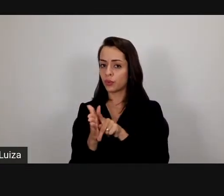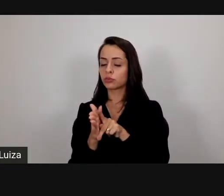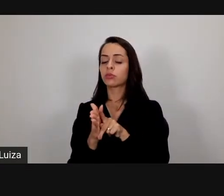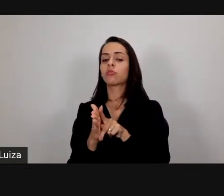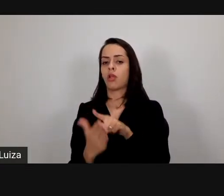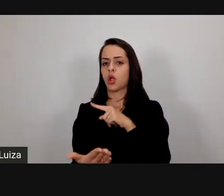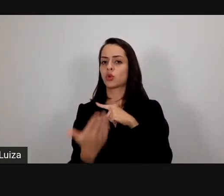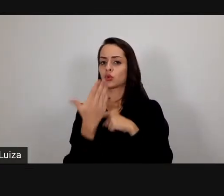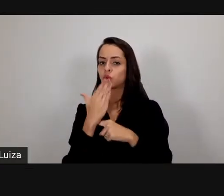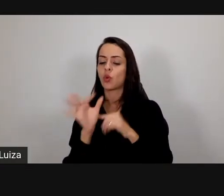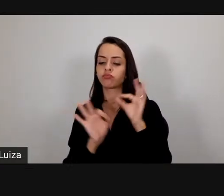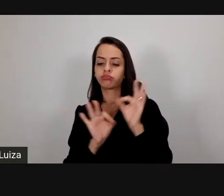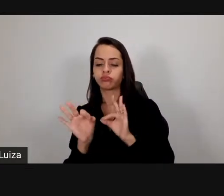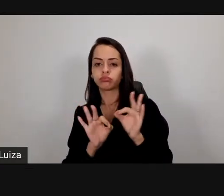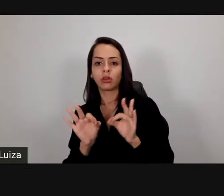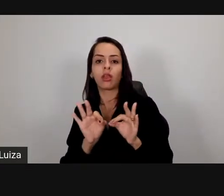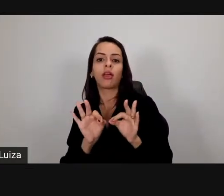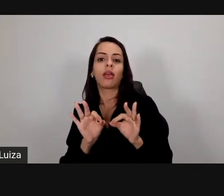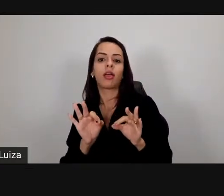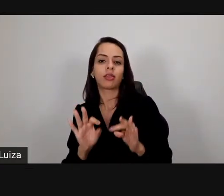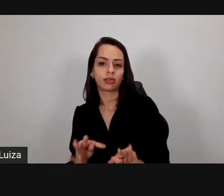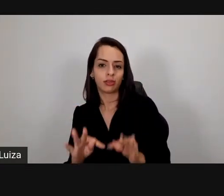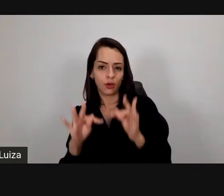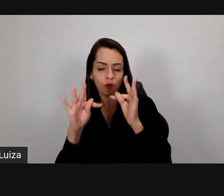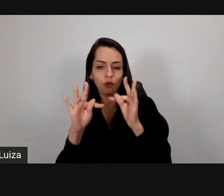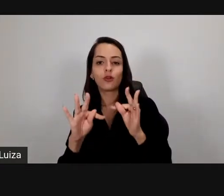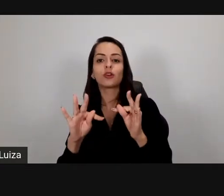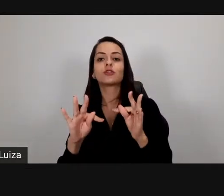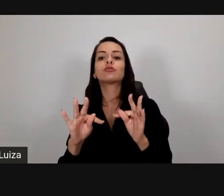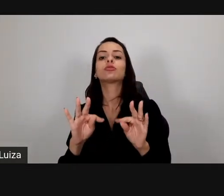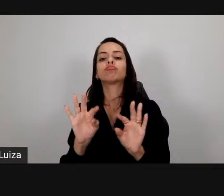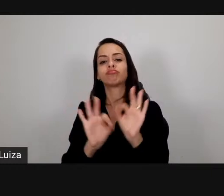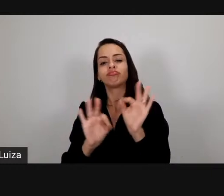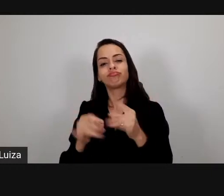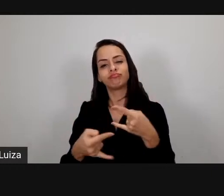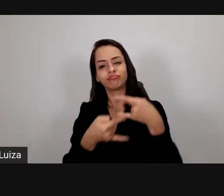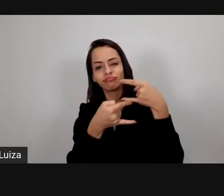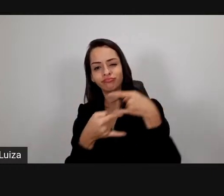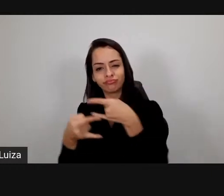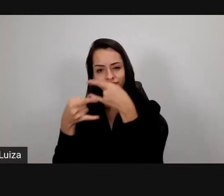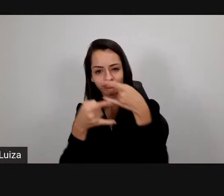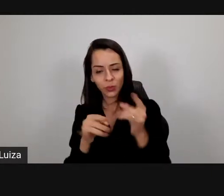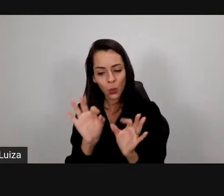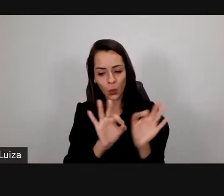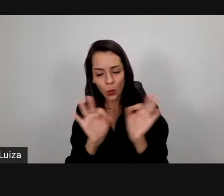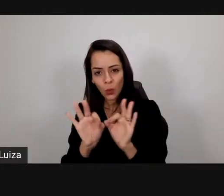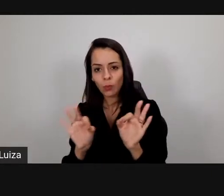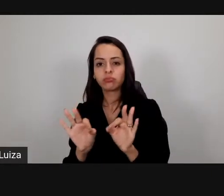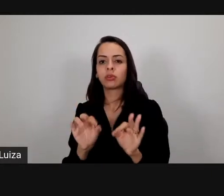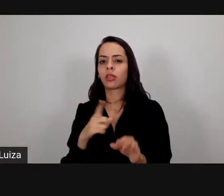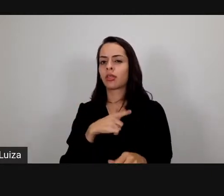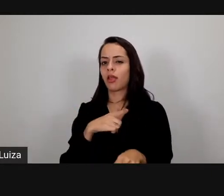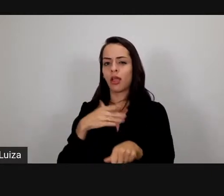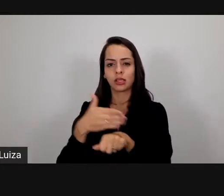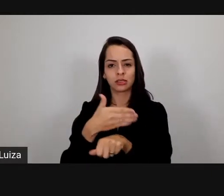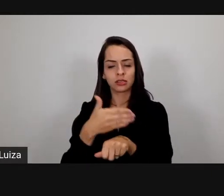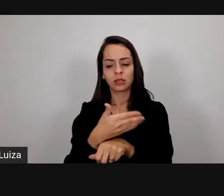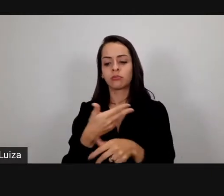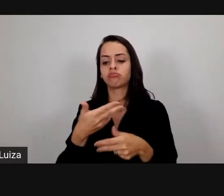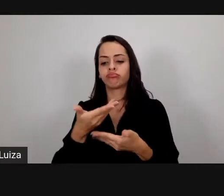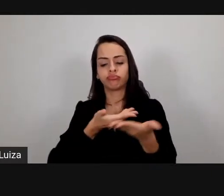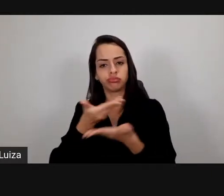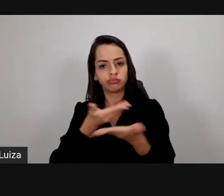auxiliou aí na parte técnica né está aí nos bastidores mas de maneira muito acessível de maneira muito generosa